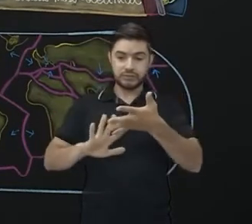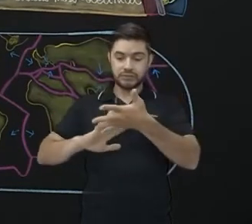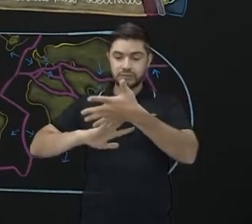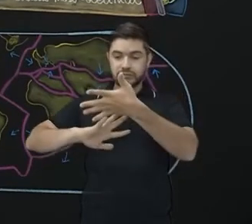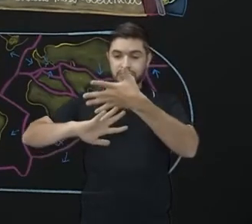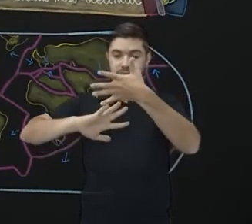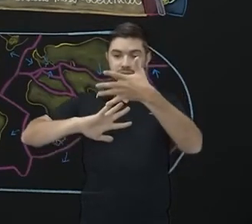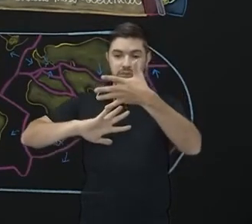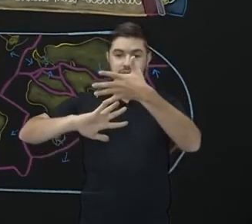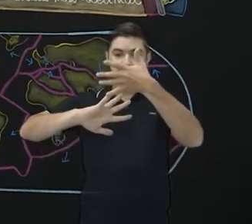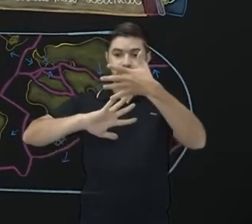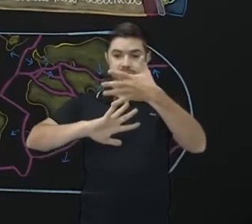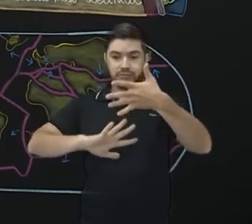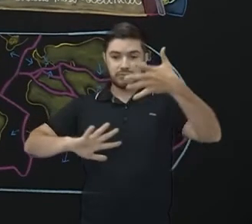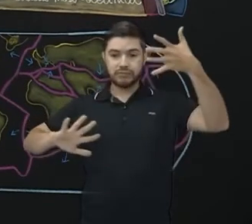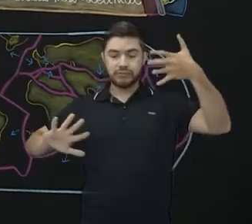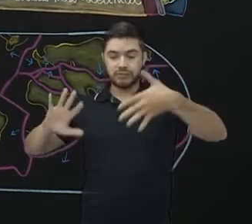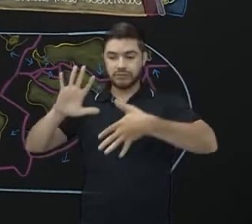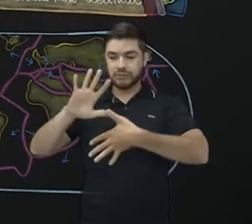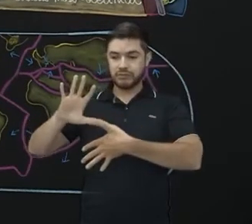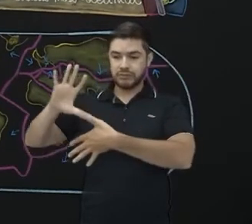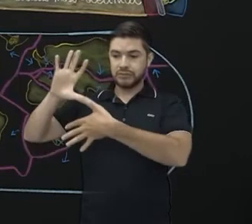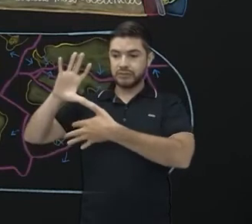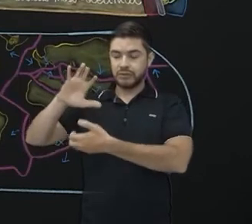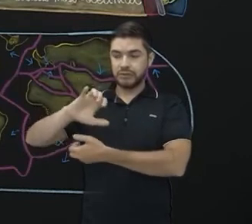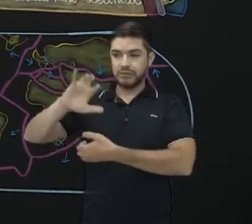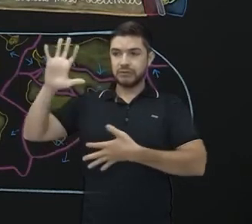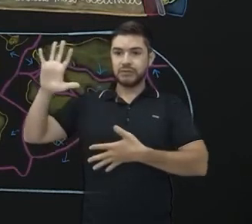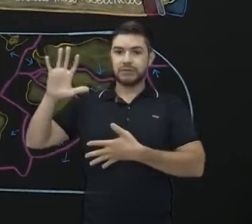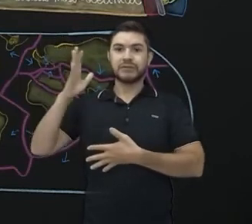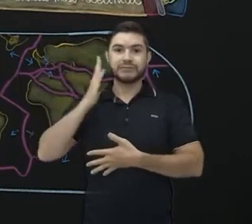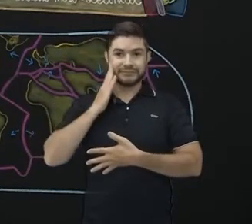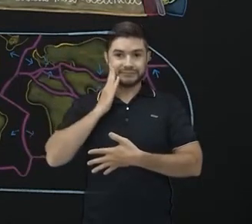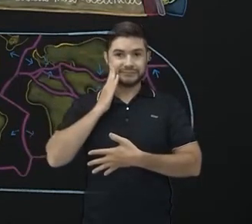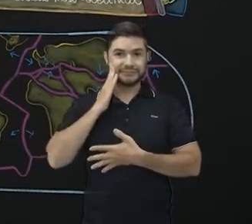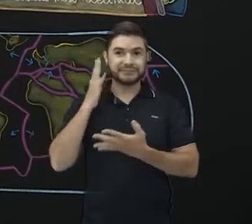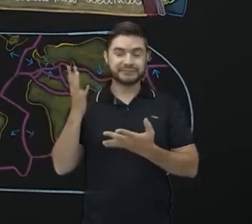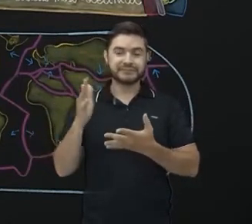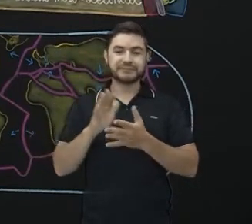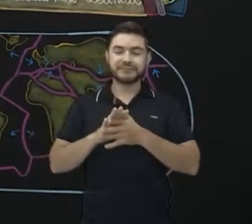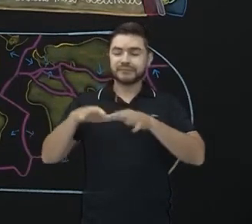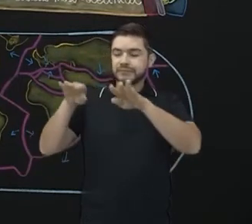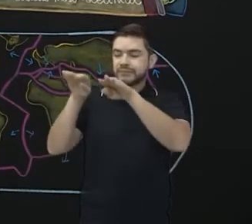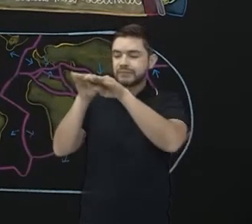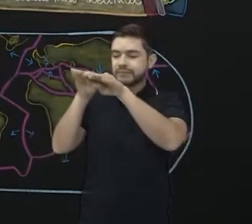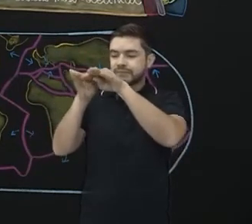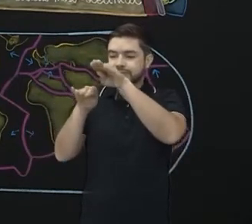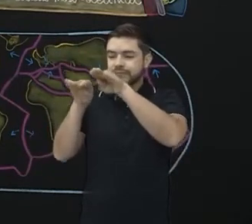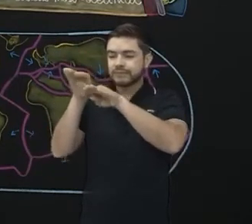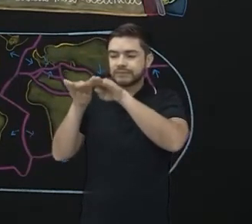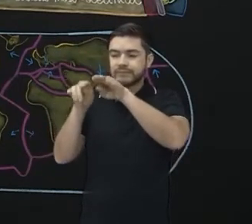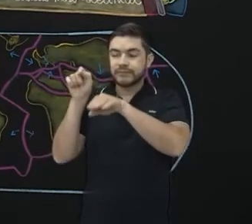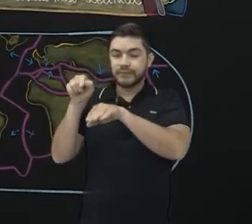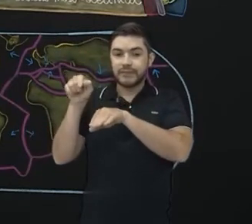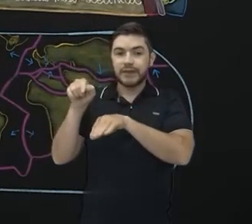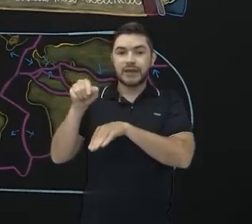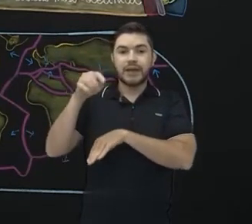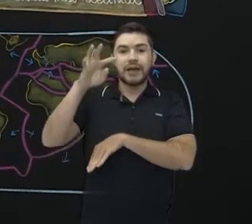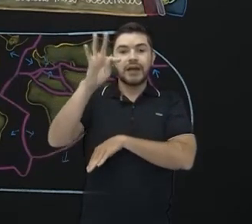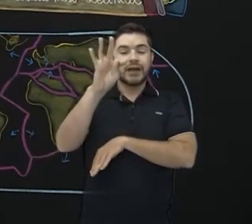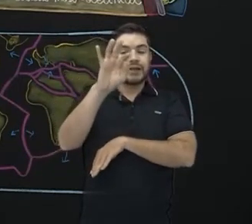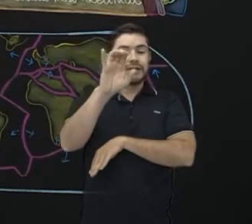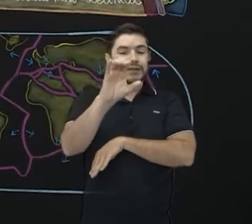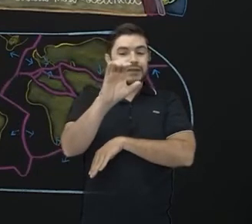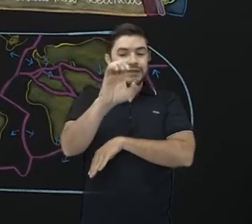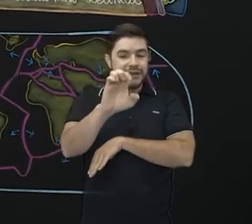e Mackenzie, passam a chamar de placas tectônicas. Essas placas tectônicas, então, passam a ser a casca desse